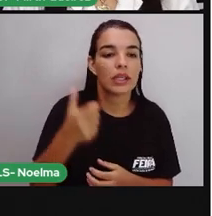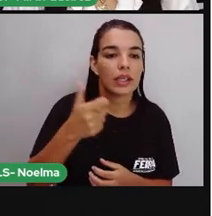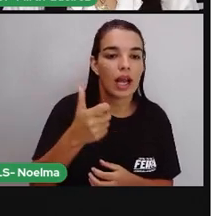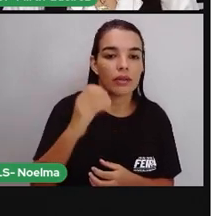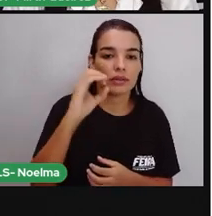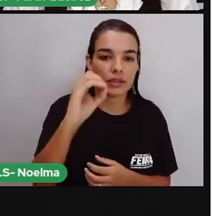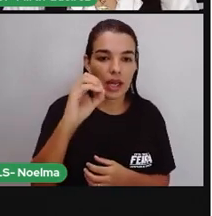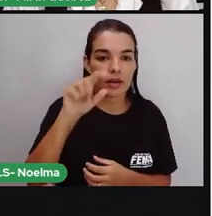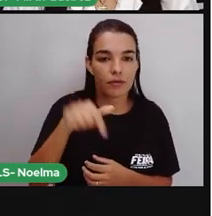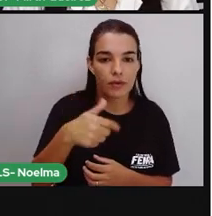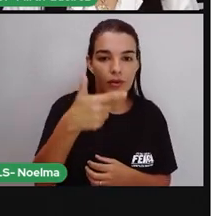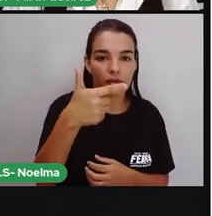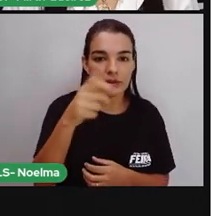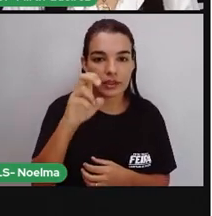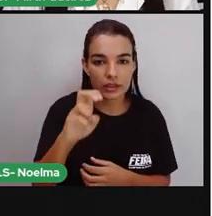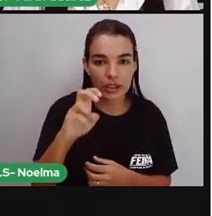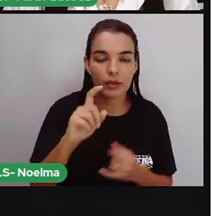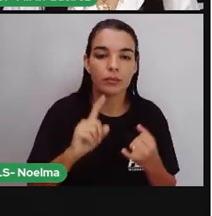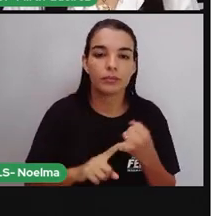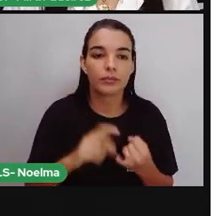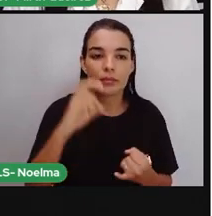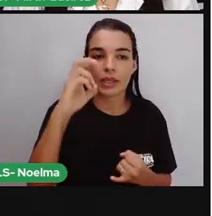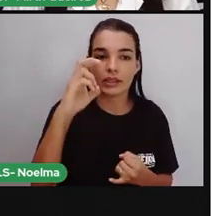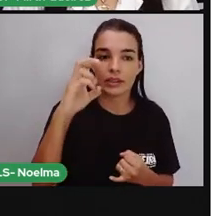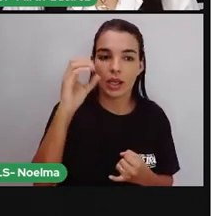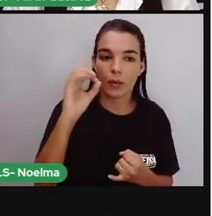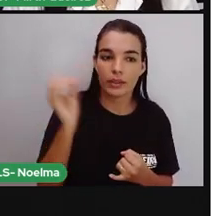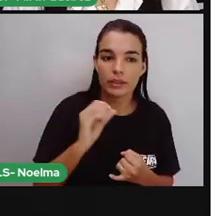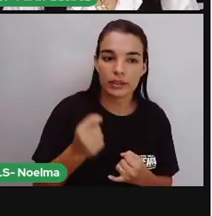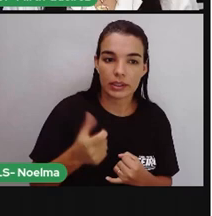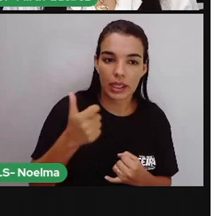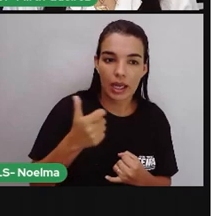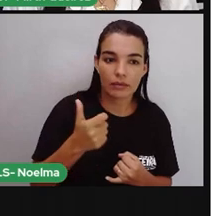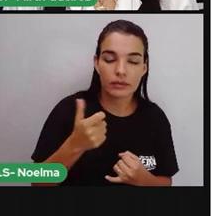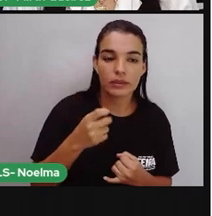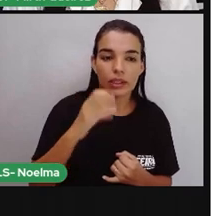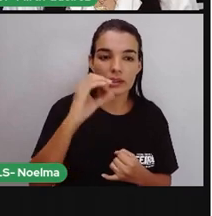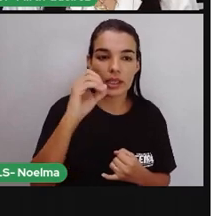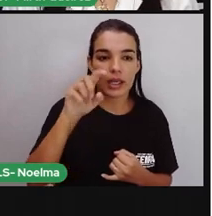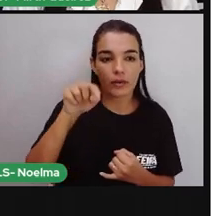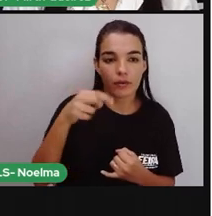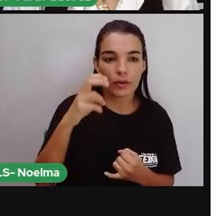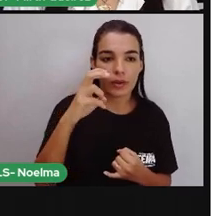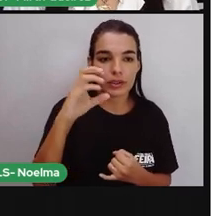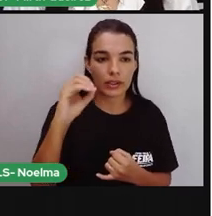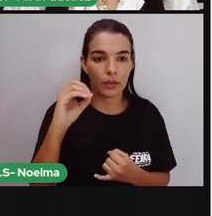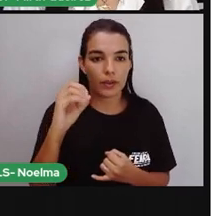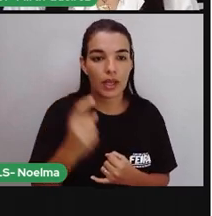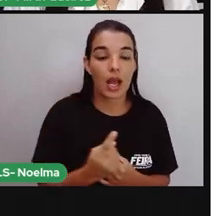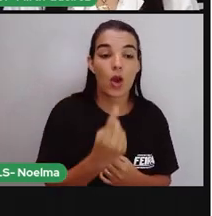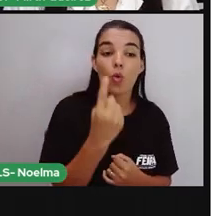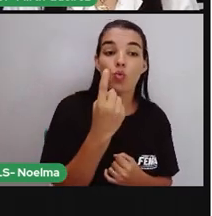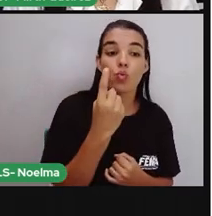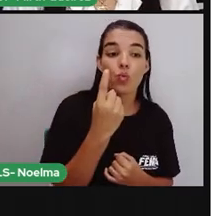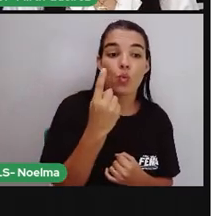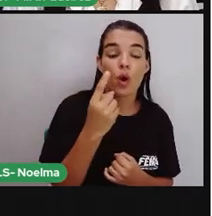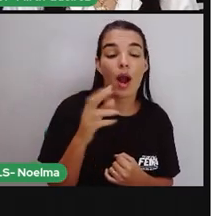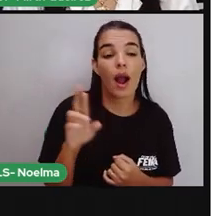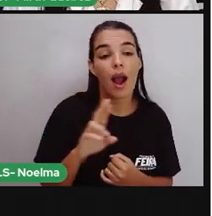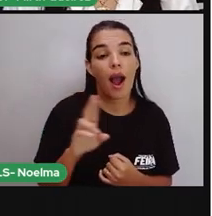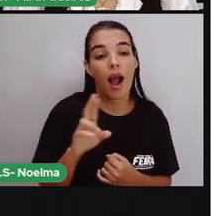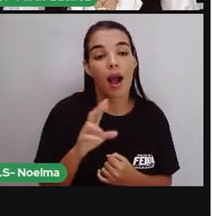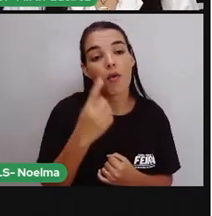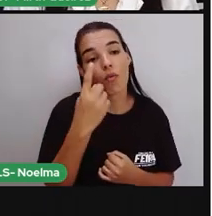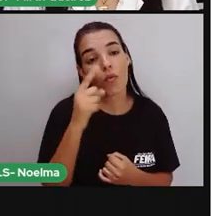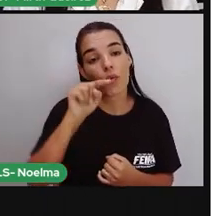,25. 50 centavos, 0,50. E 1 real, 1,00.